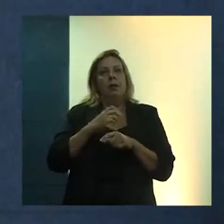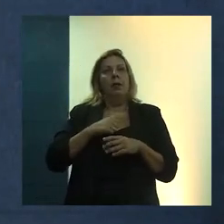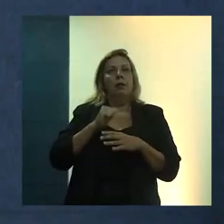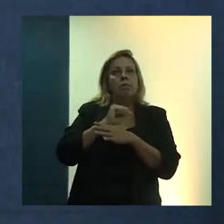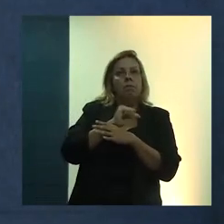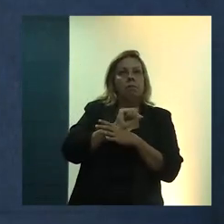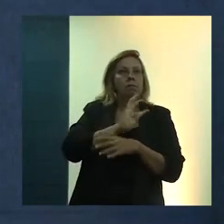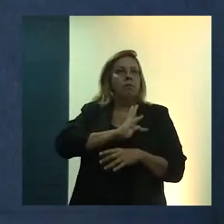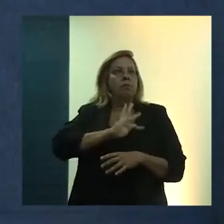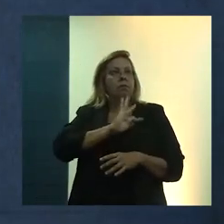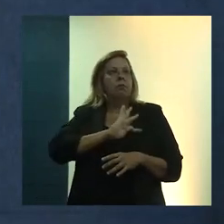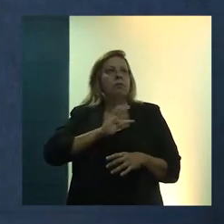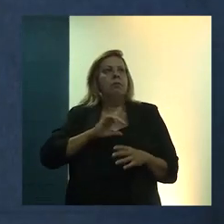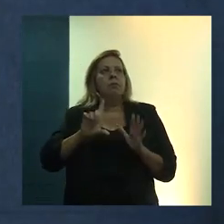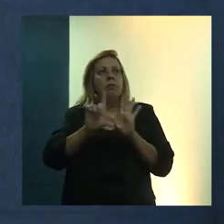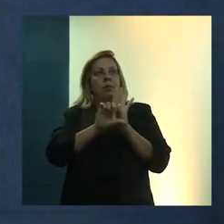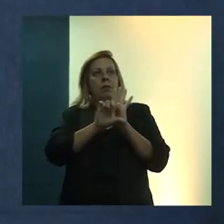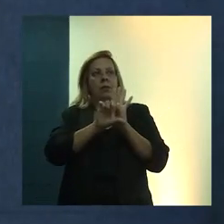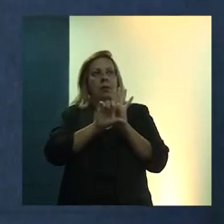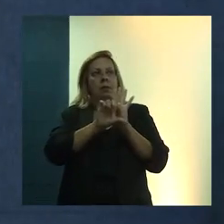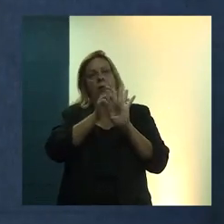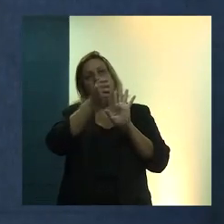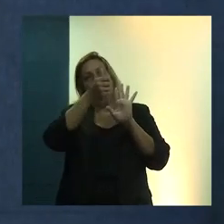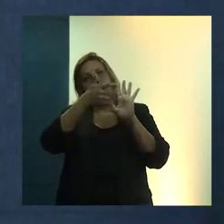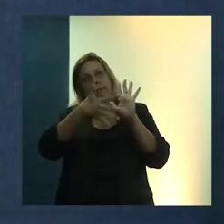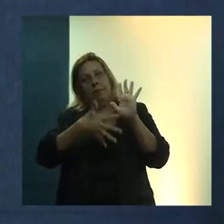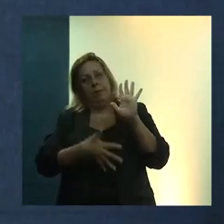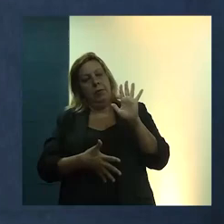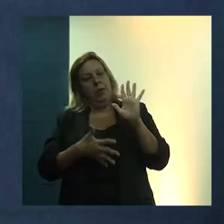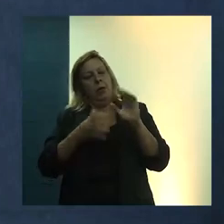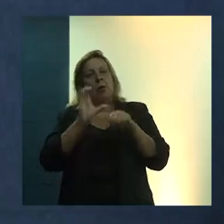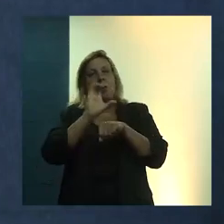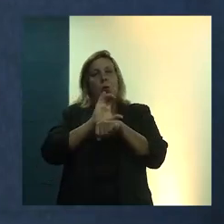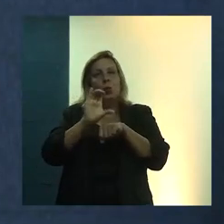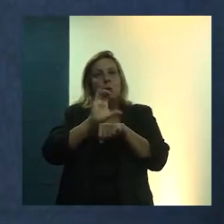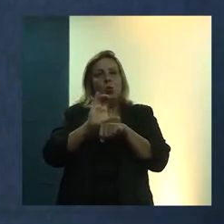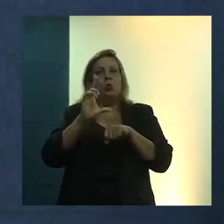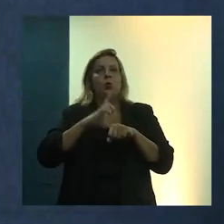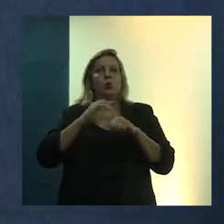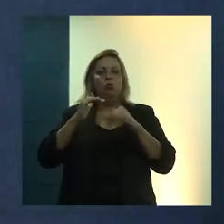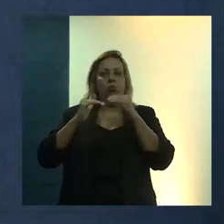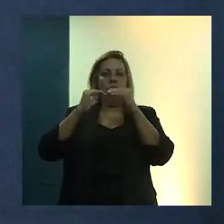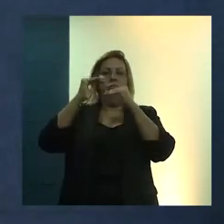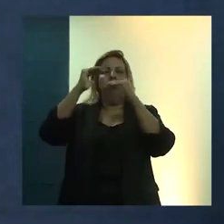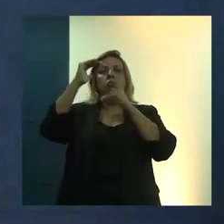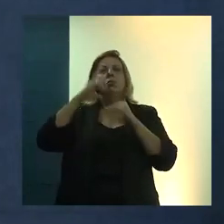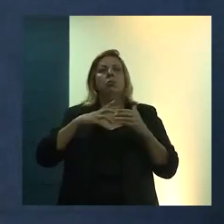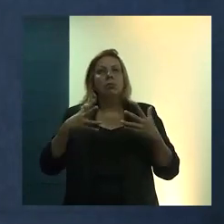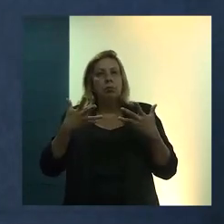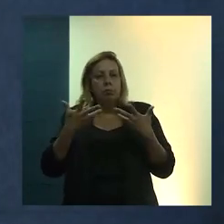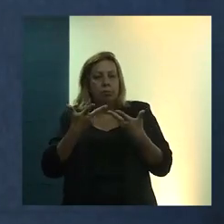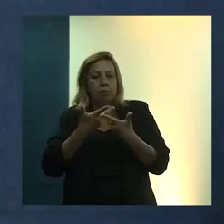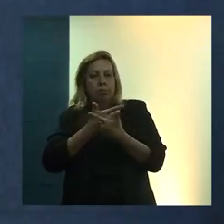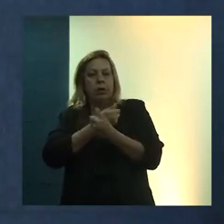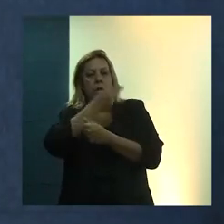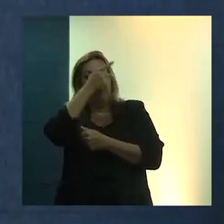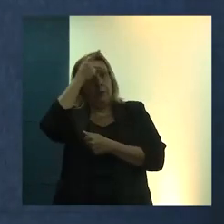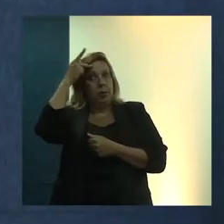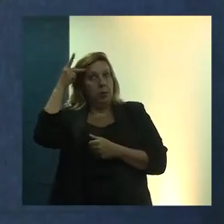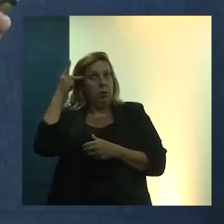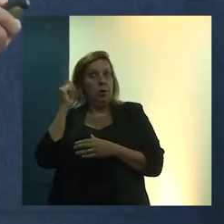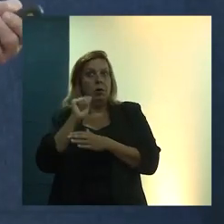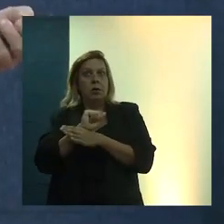é a expressão que está na lei e os cursos que nós desenvolvemos, ele é capacitação para assessores. Essa